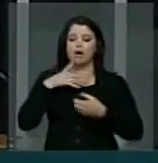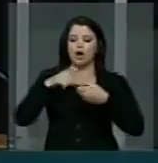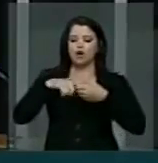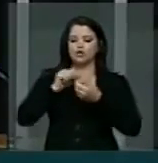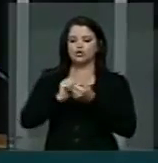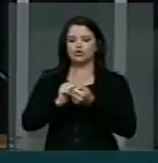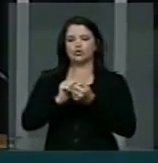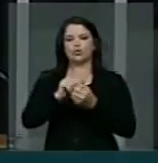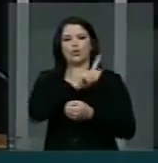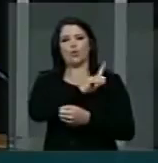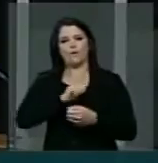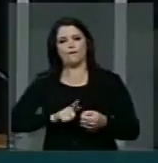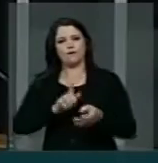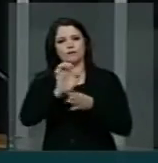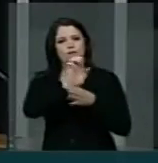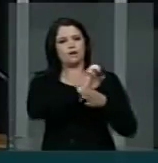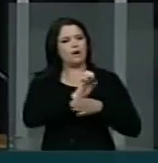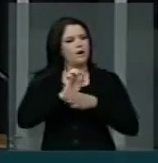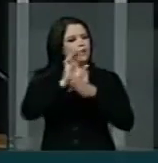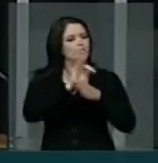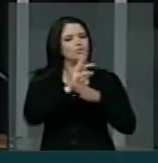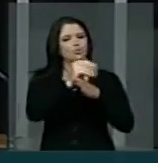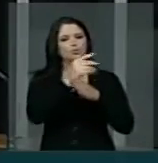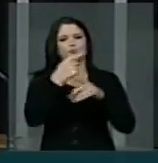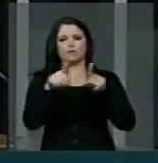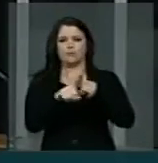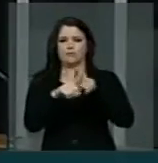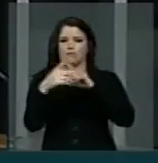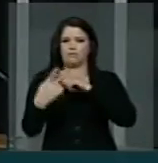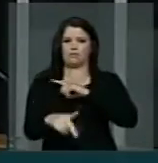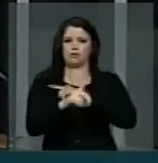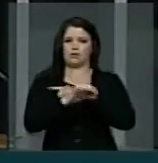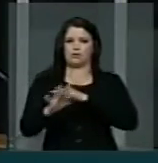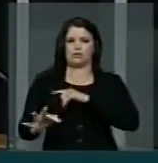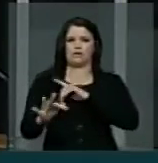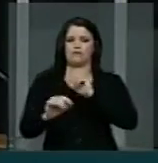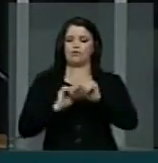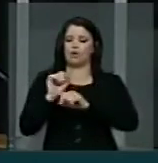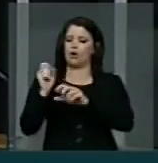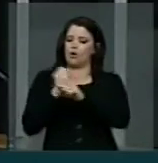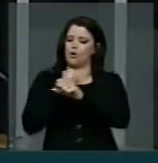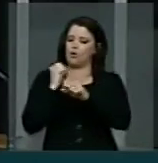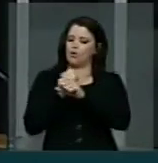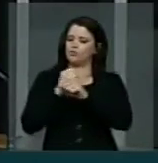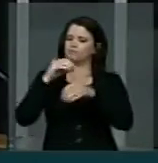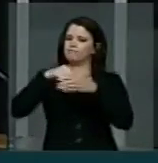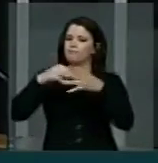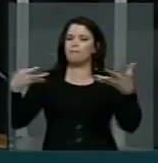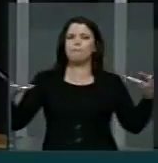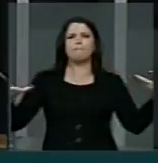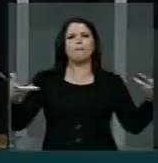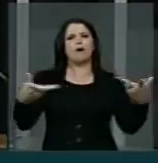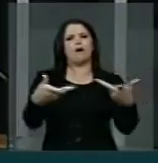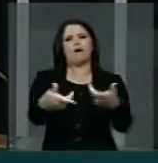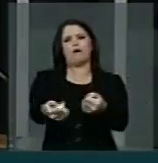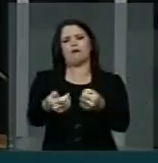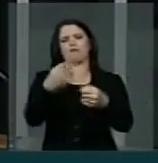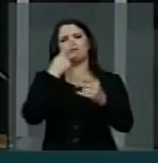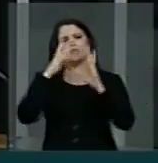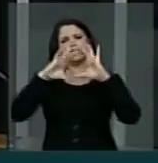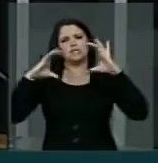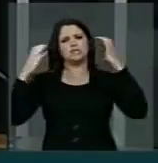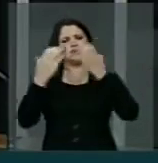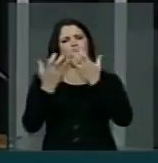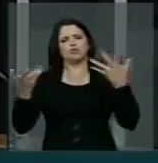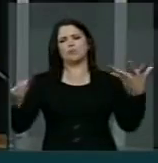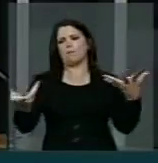com os governos estaduais e do Distrito Federal, construíram essas maravilhas de estádios.